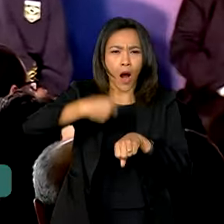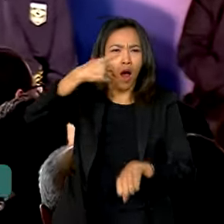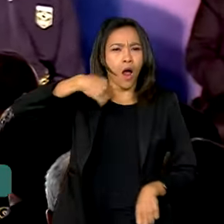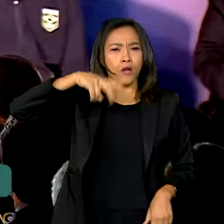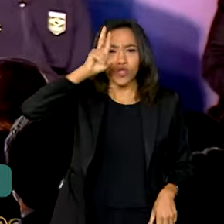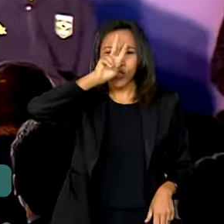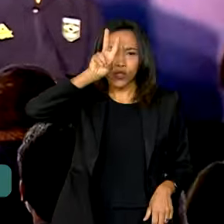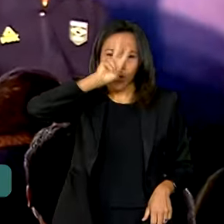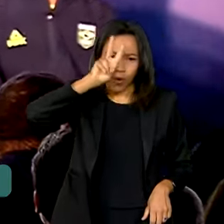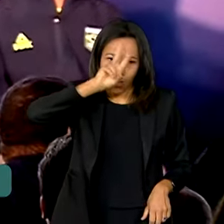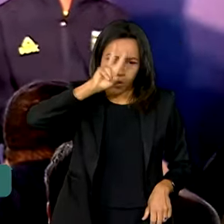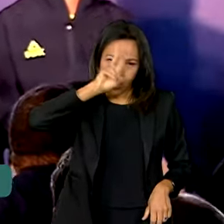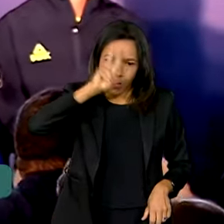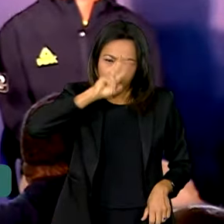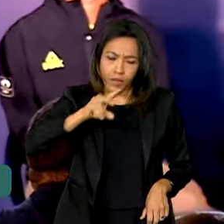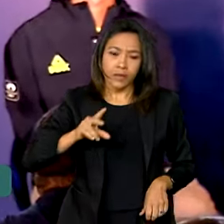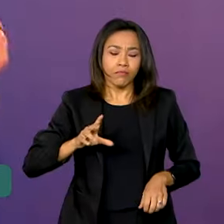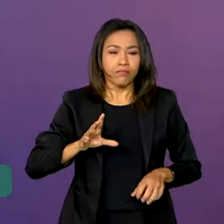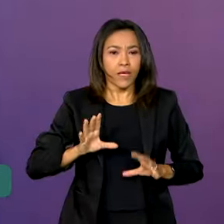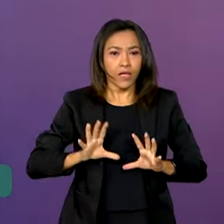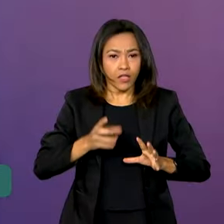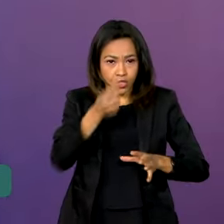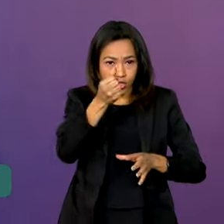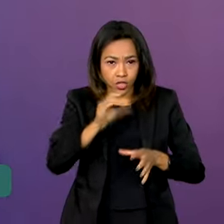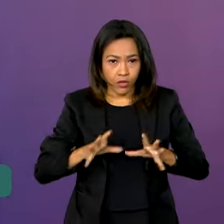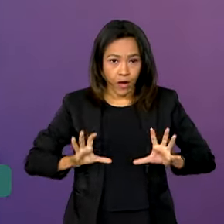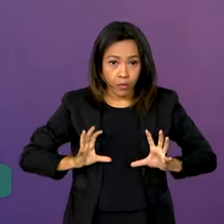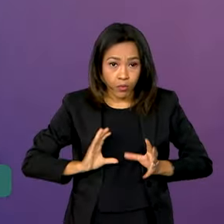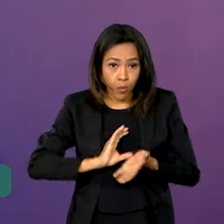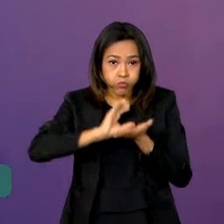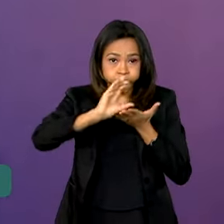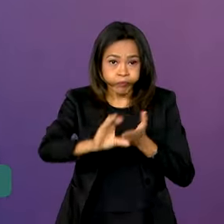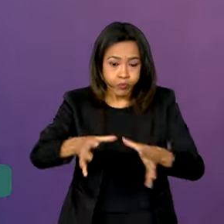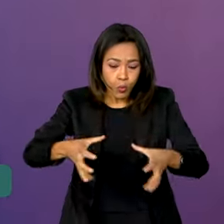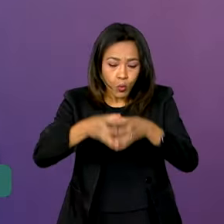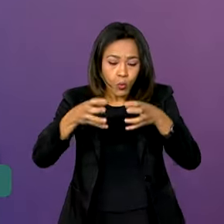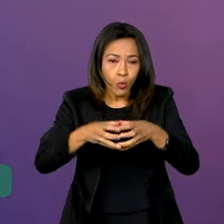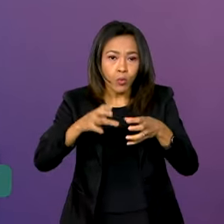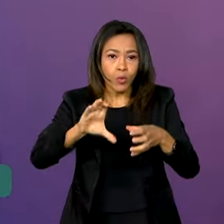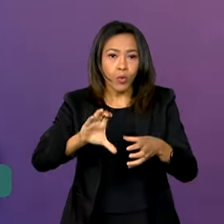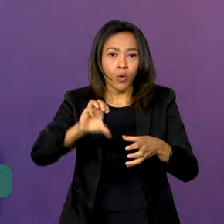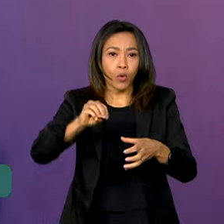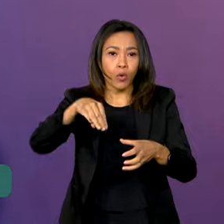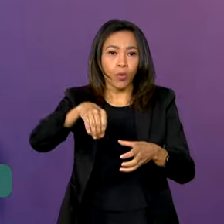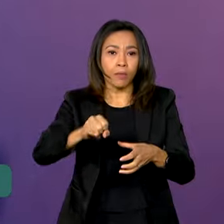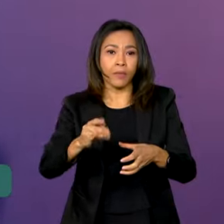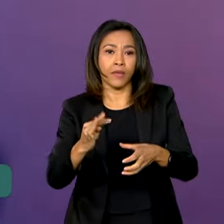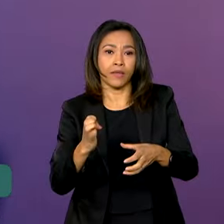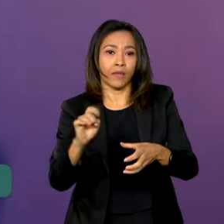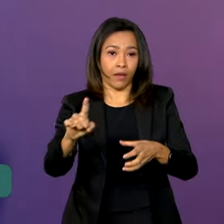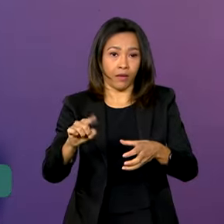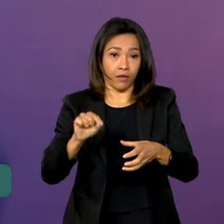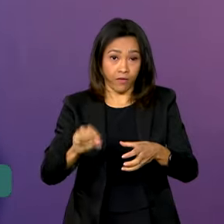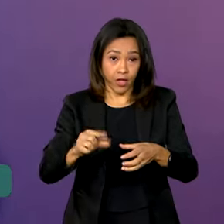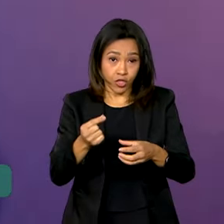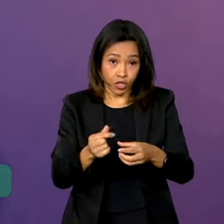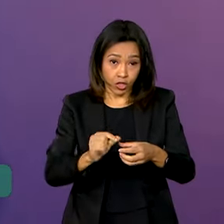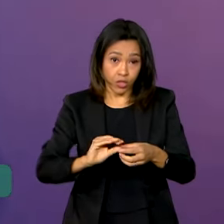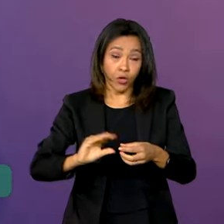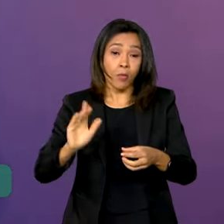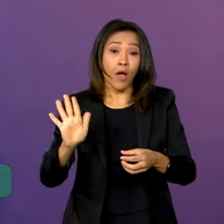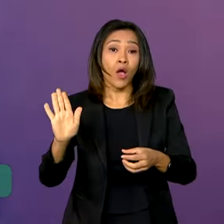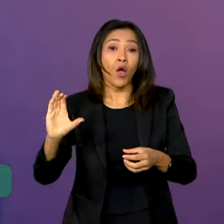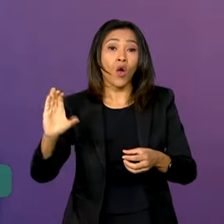não, do Comitê Olímpico do Brasil. Esse recurso vai ser injetado direto nas confederações e direto